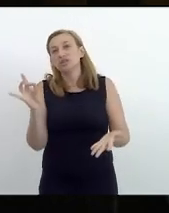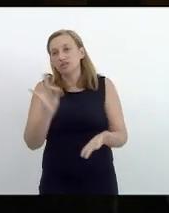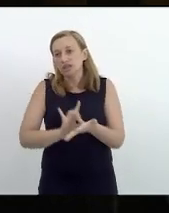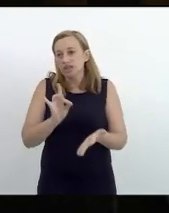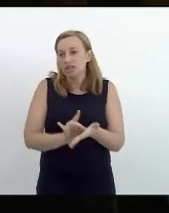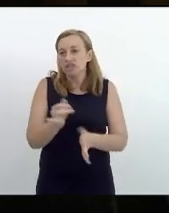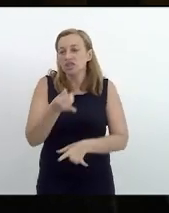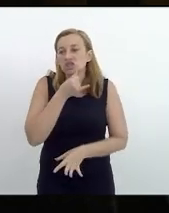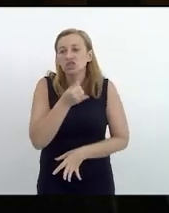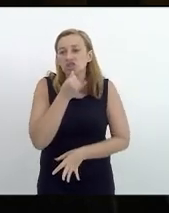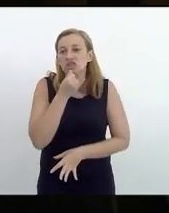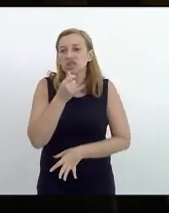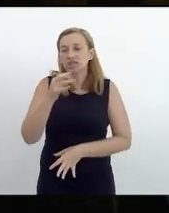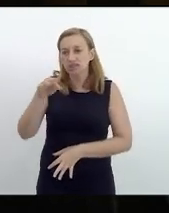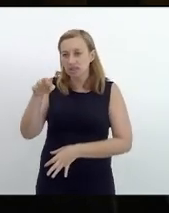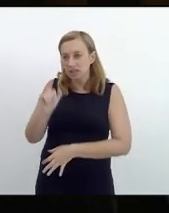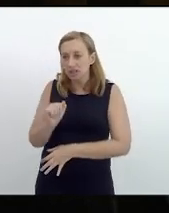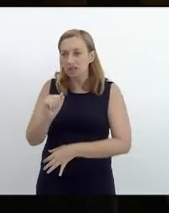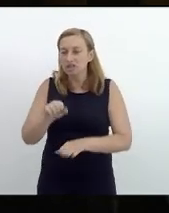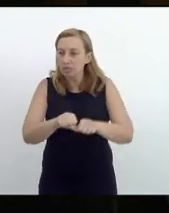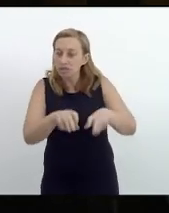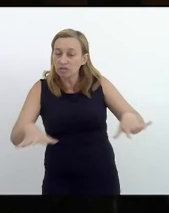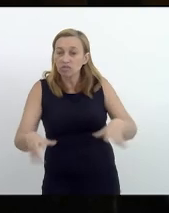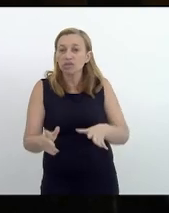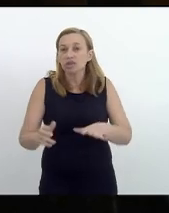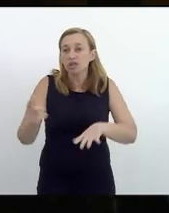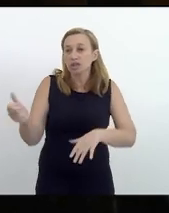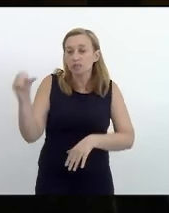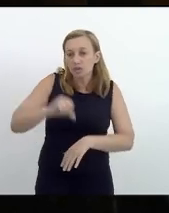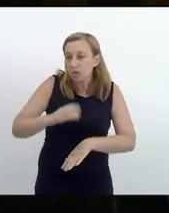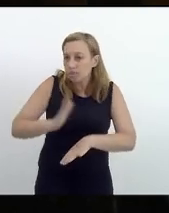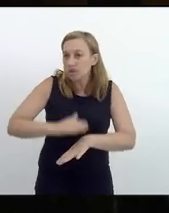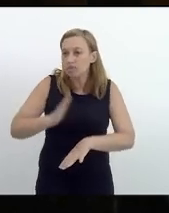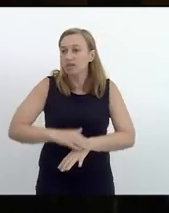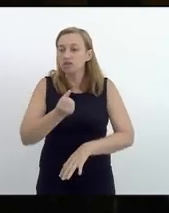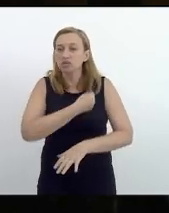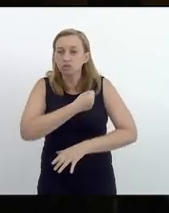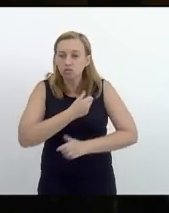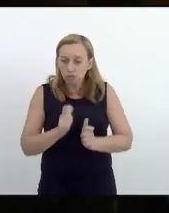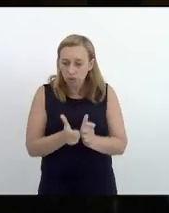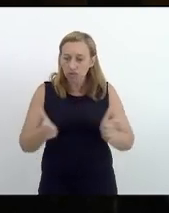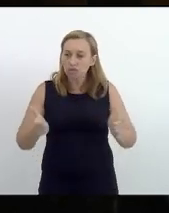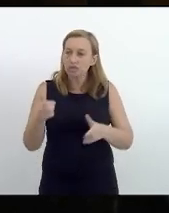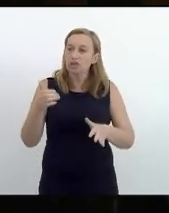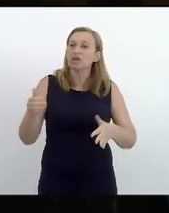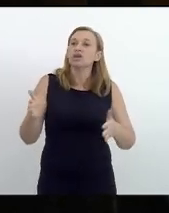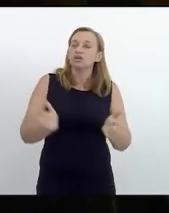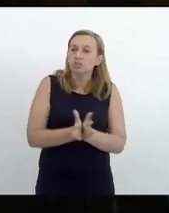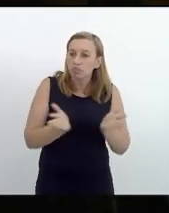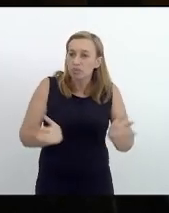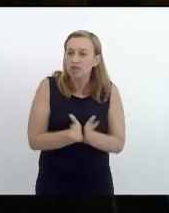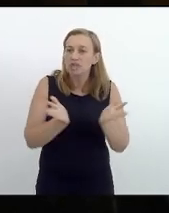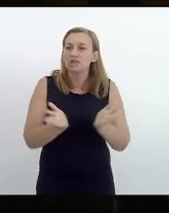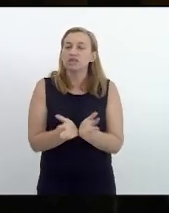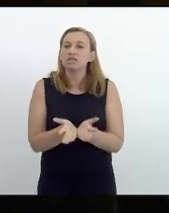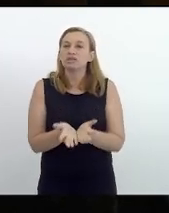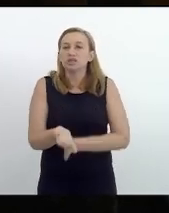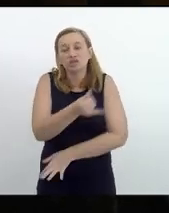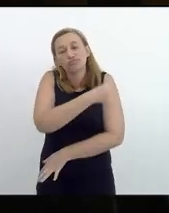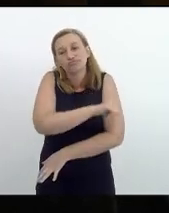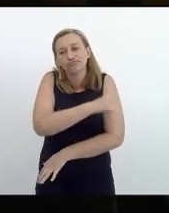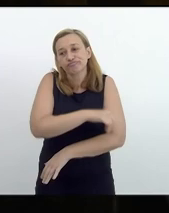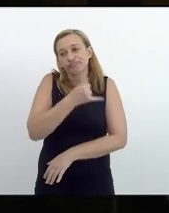sanitária humanitária que nós vivemos e que se agrava com o aumento da pobreza da miséria do desemprego quesito quesito em que o rio de janeiro é